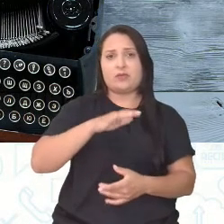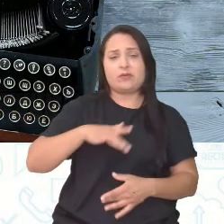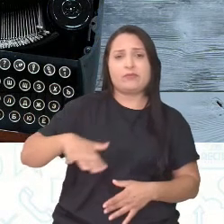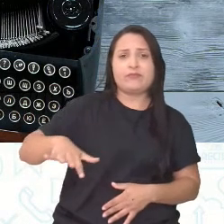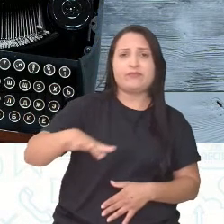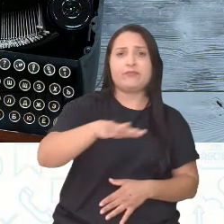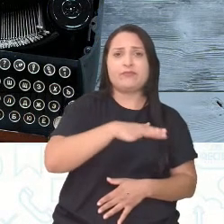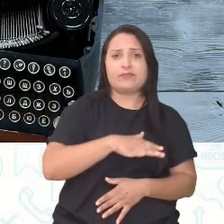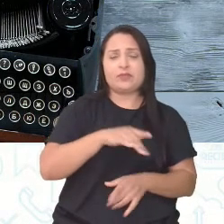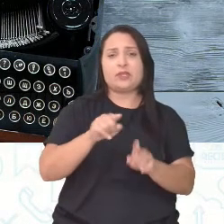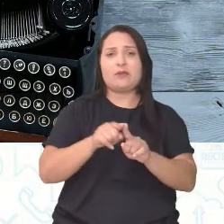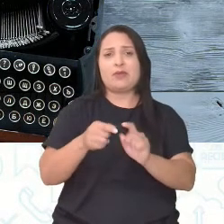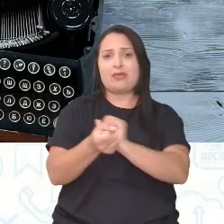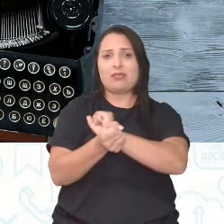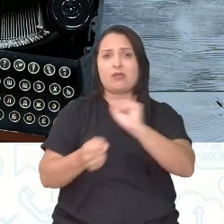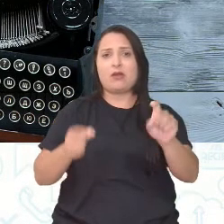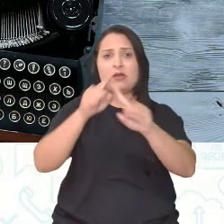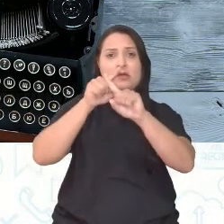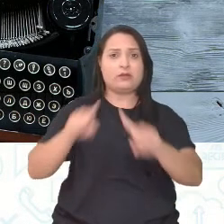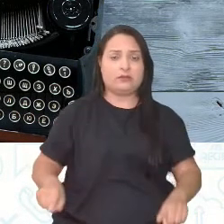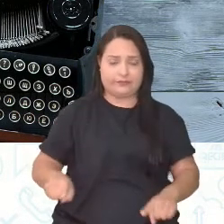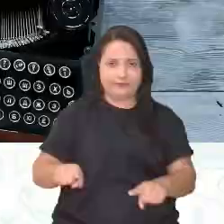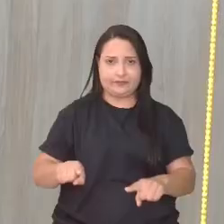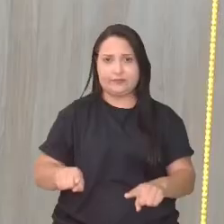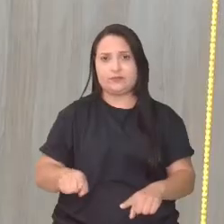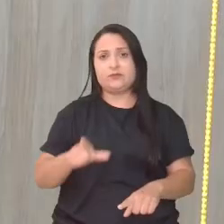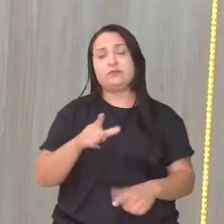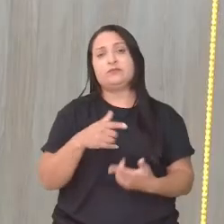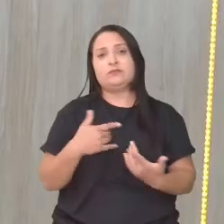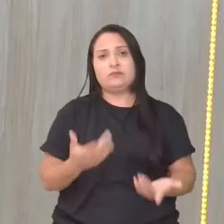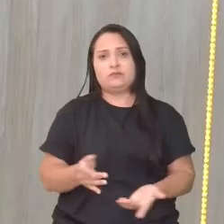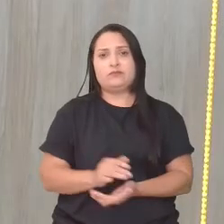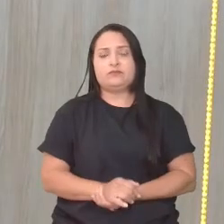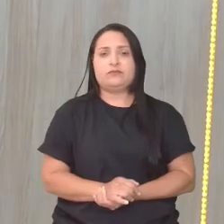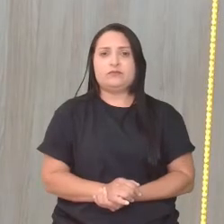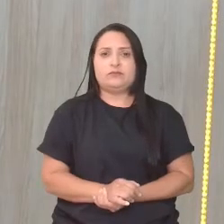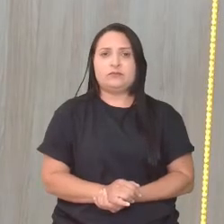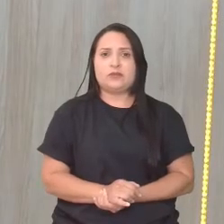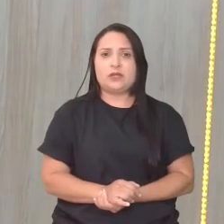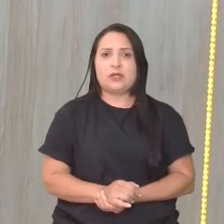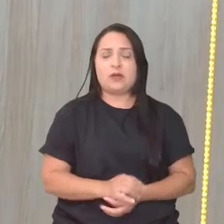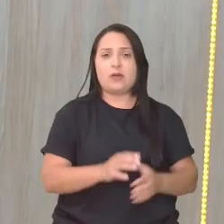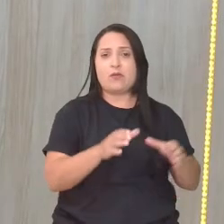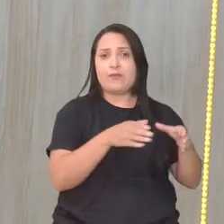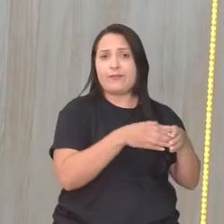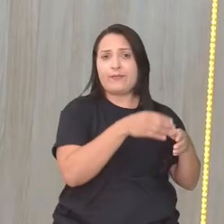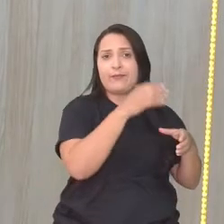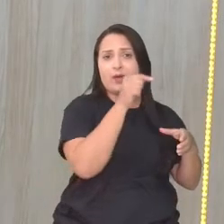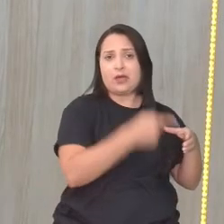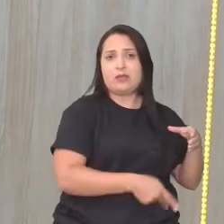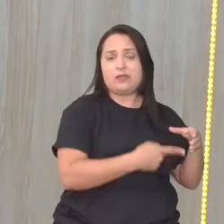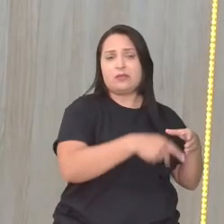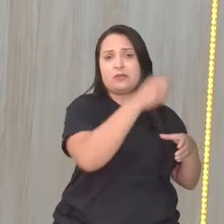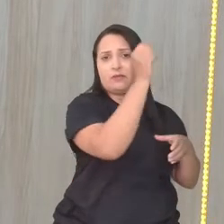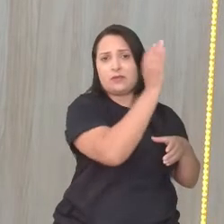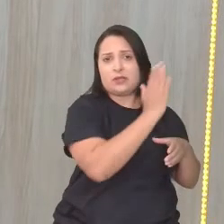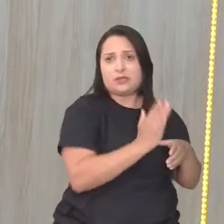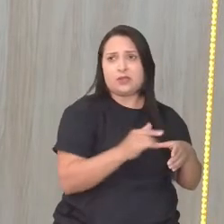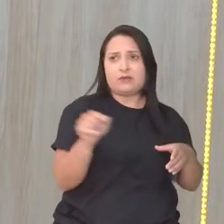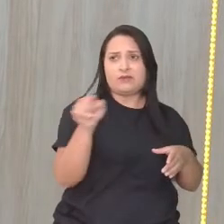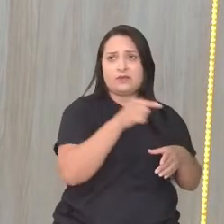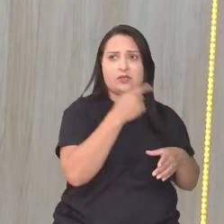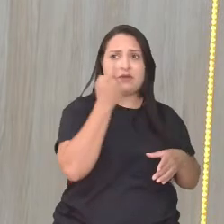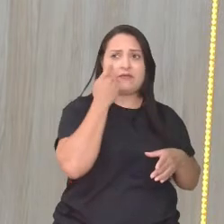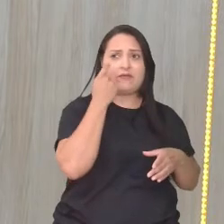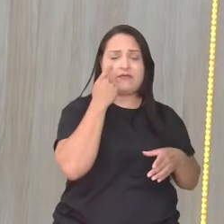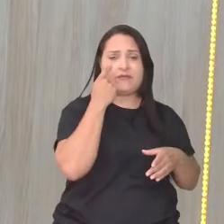e a abolição da escravatura. Que, diferentemente do partido aí brasileiro, né? Esse aí que vocês estão visualizando